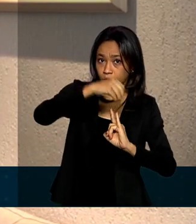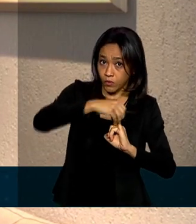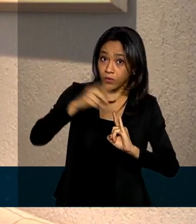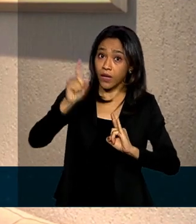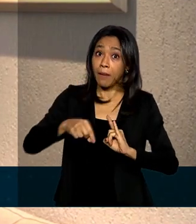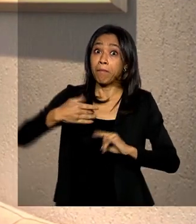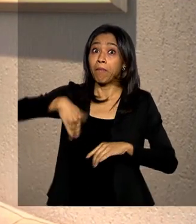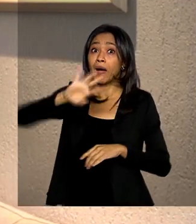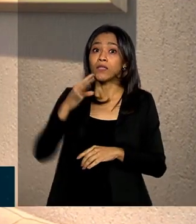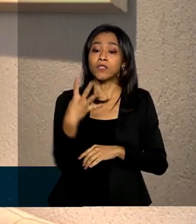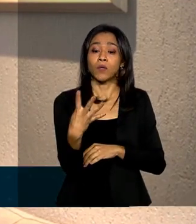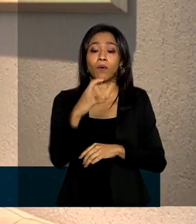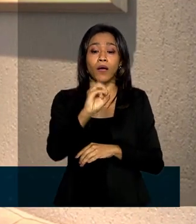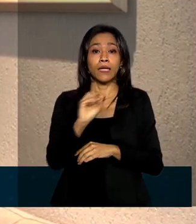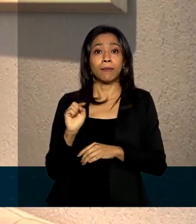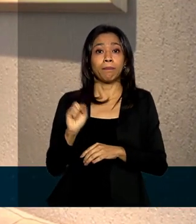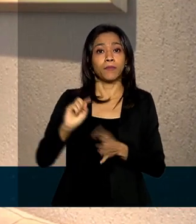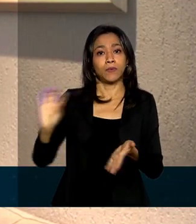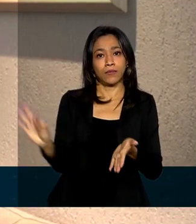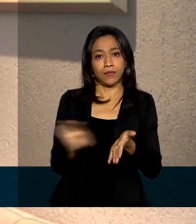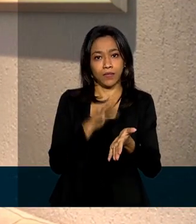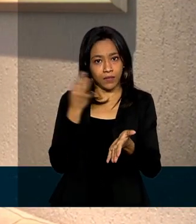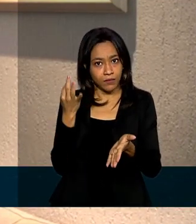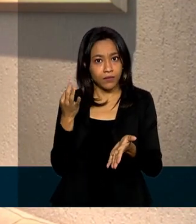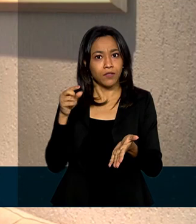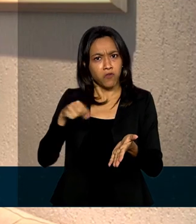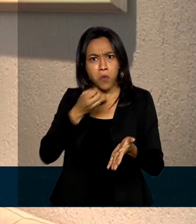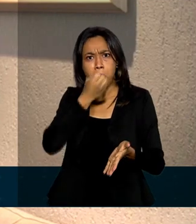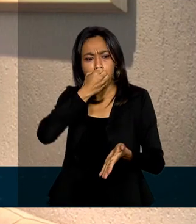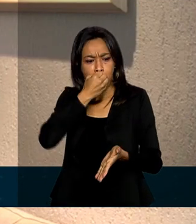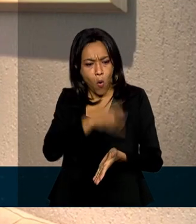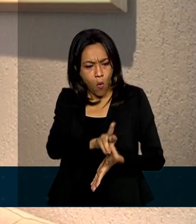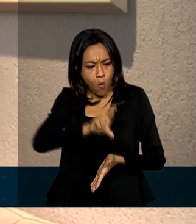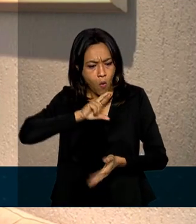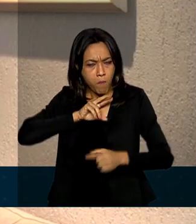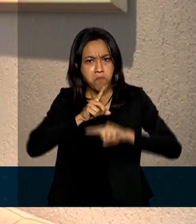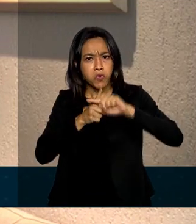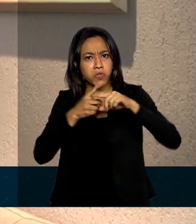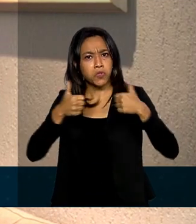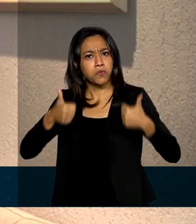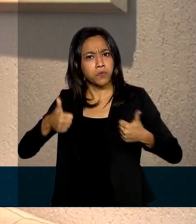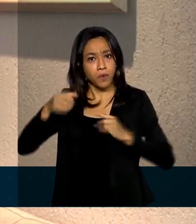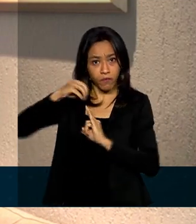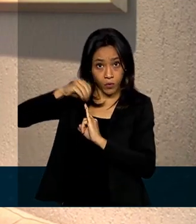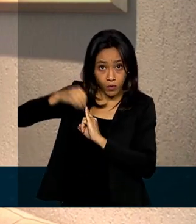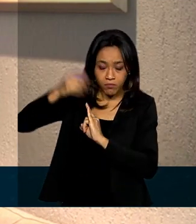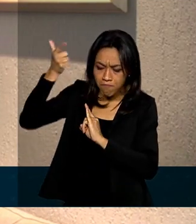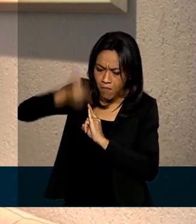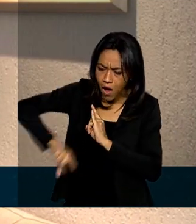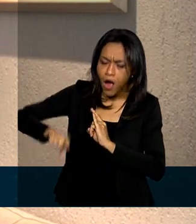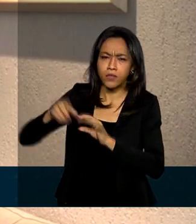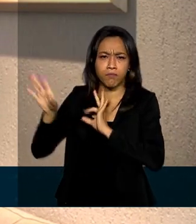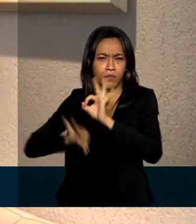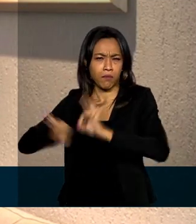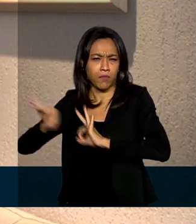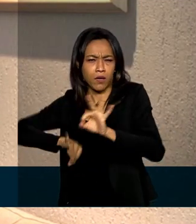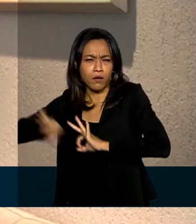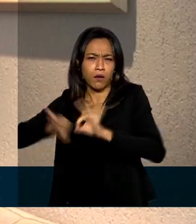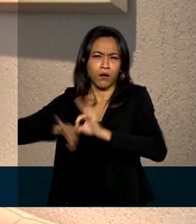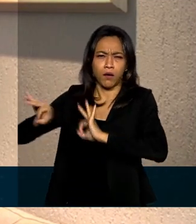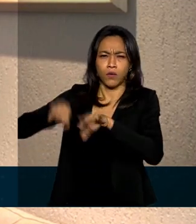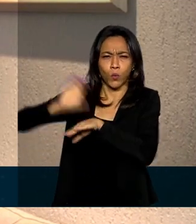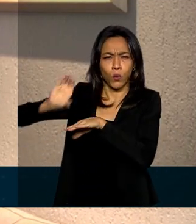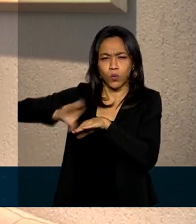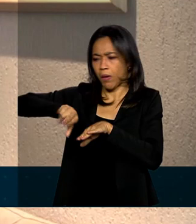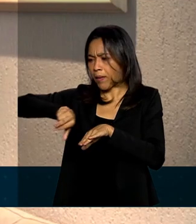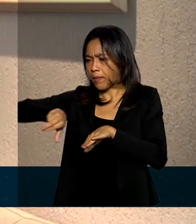40 mil inscritos. Diante do resultado positivo, a instituição já prepara novos módulos, desta